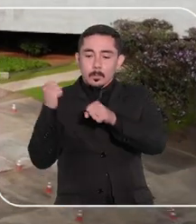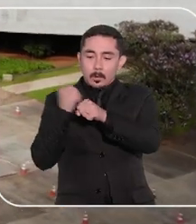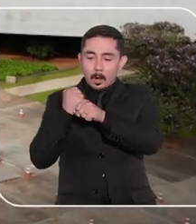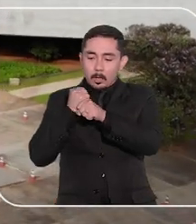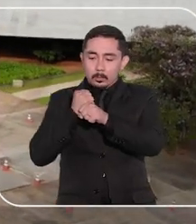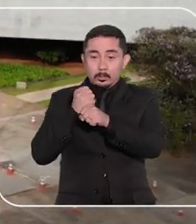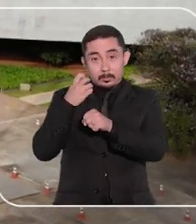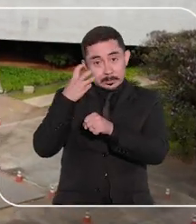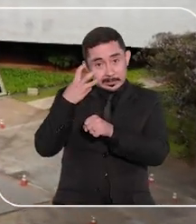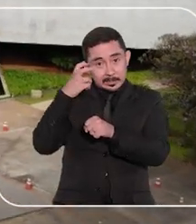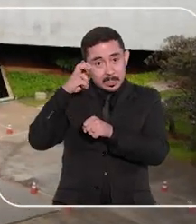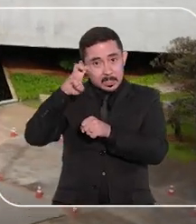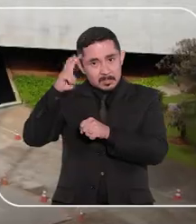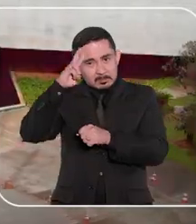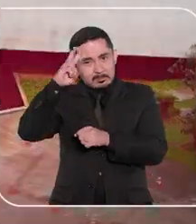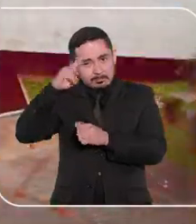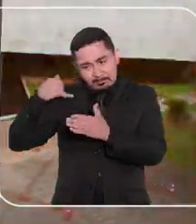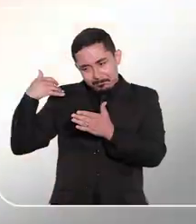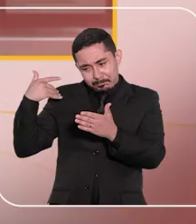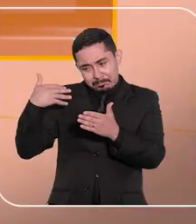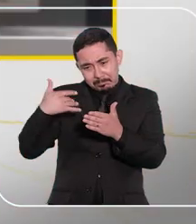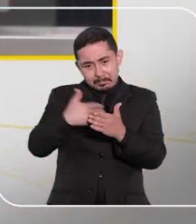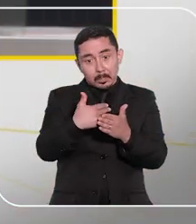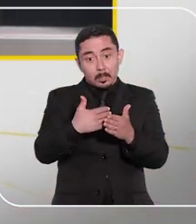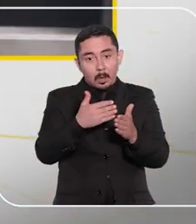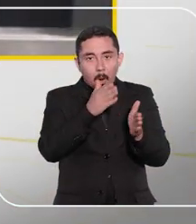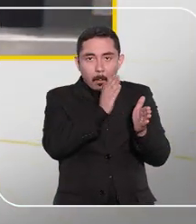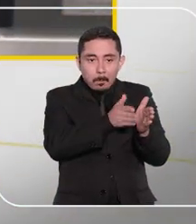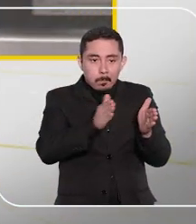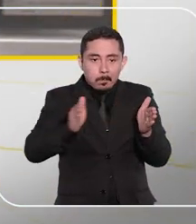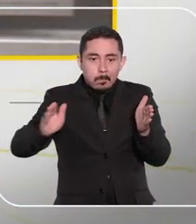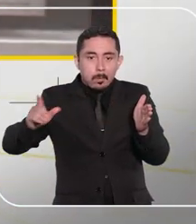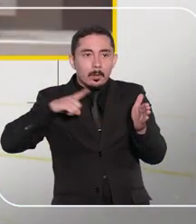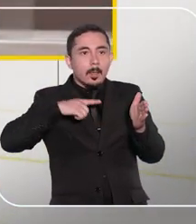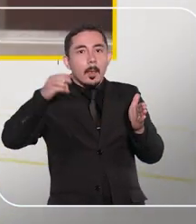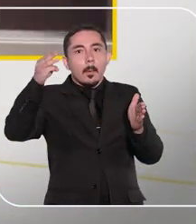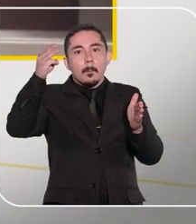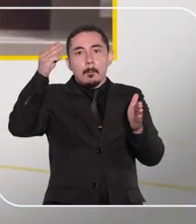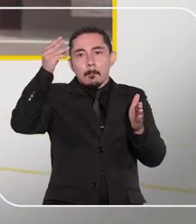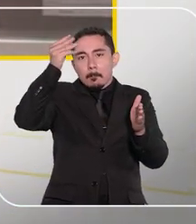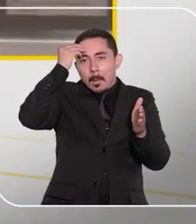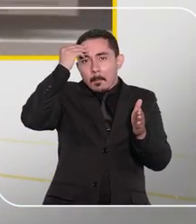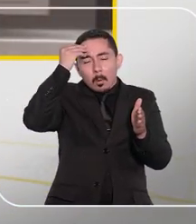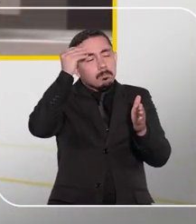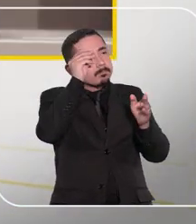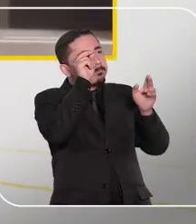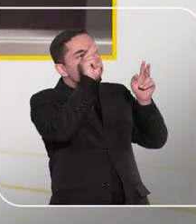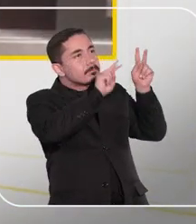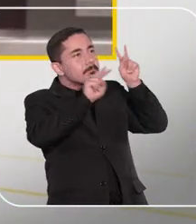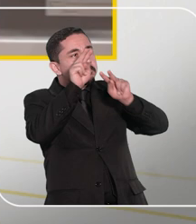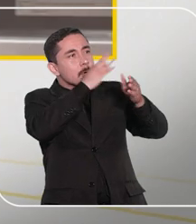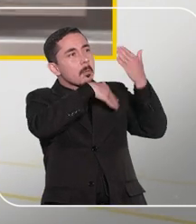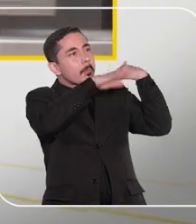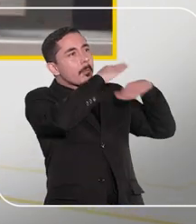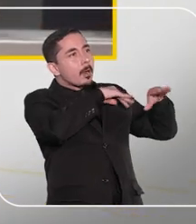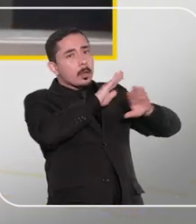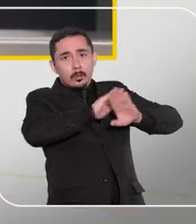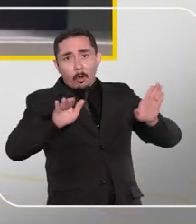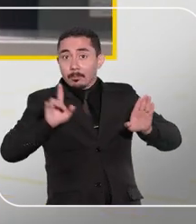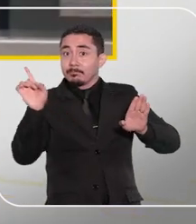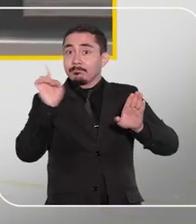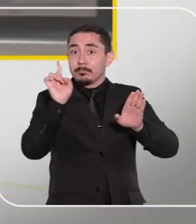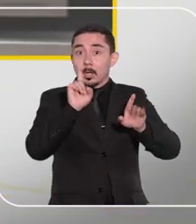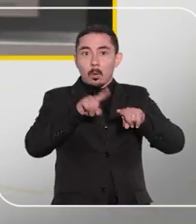35 anos de história nas organizações a memória não é apenas olhar para trás